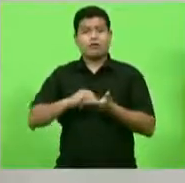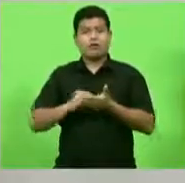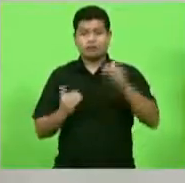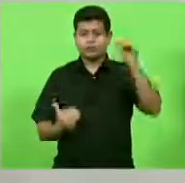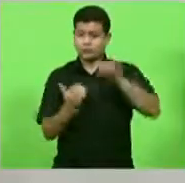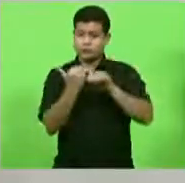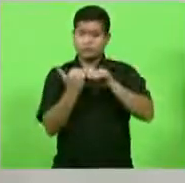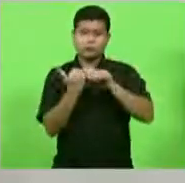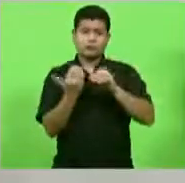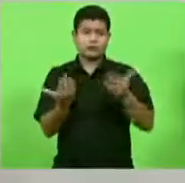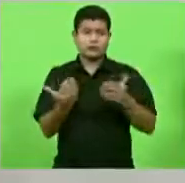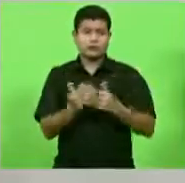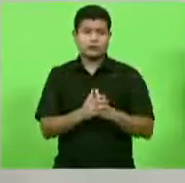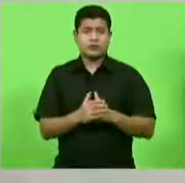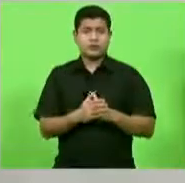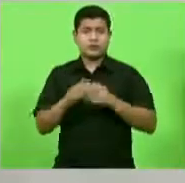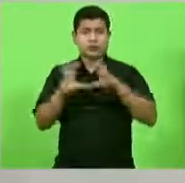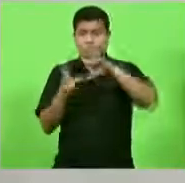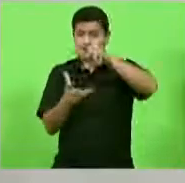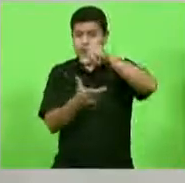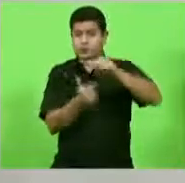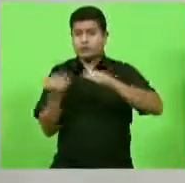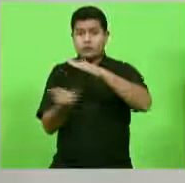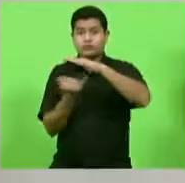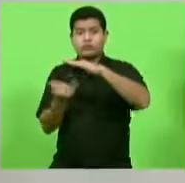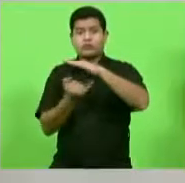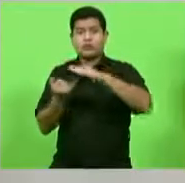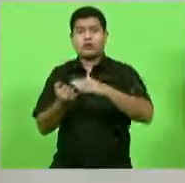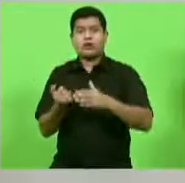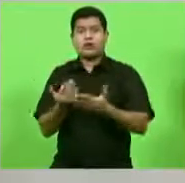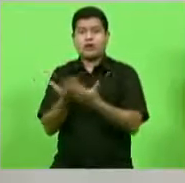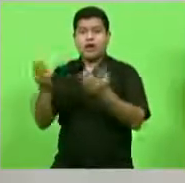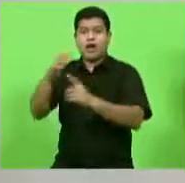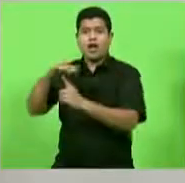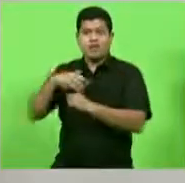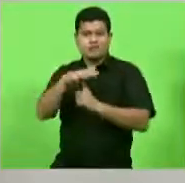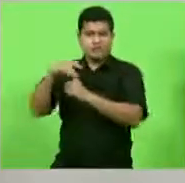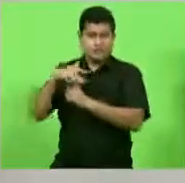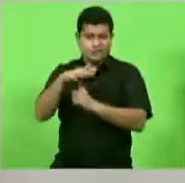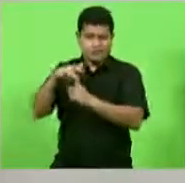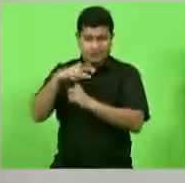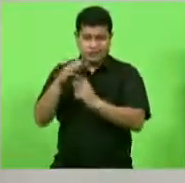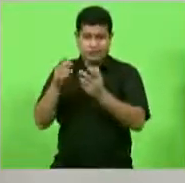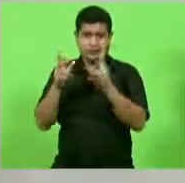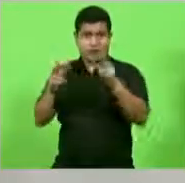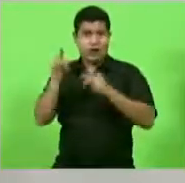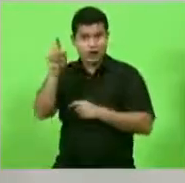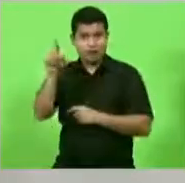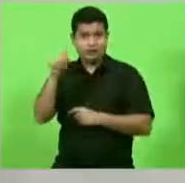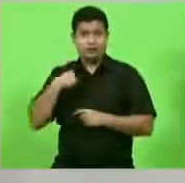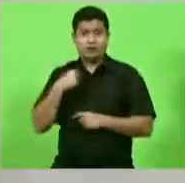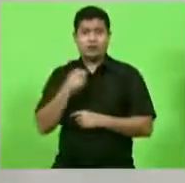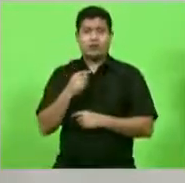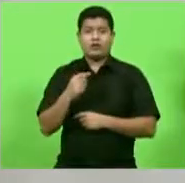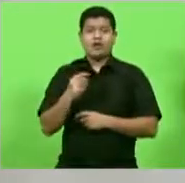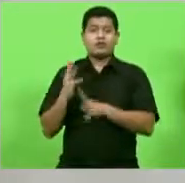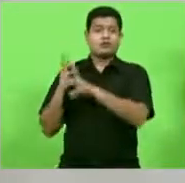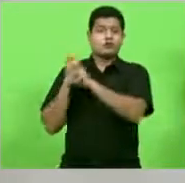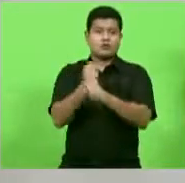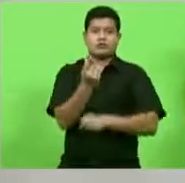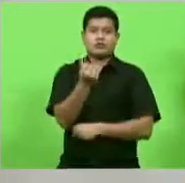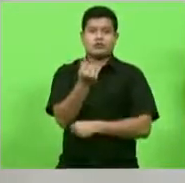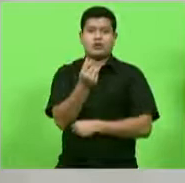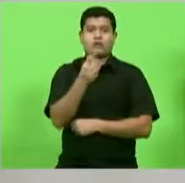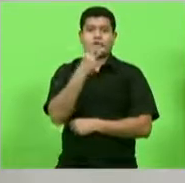No mundo, a indústria de eventos e negócios totalizou 2,5 trilhões de dólares